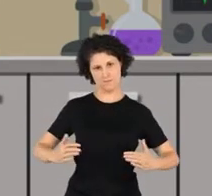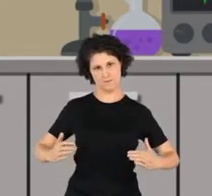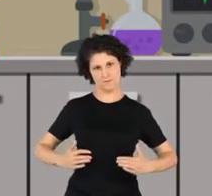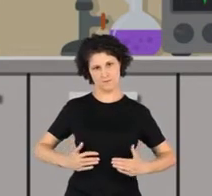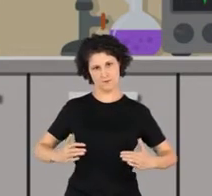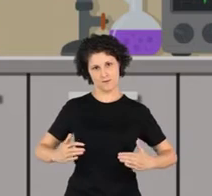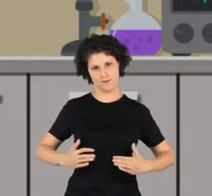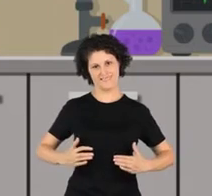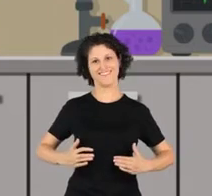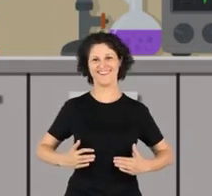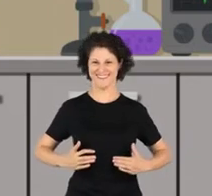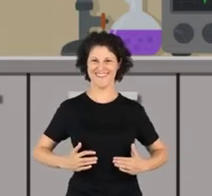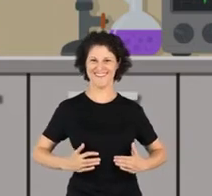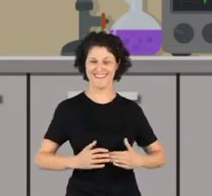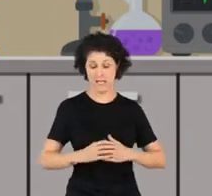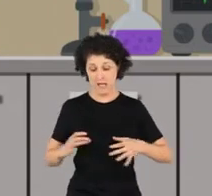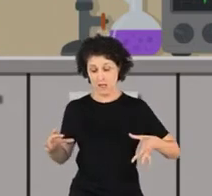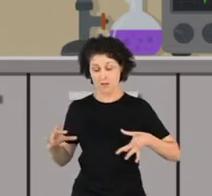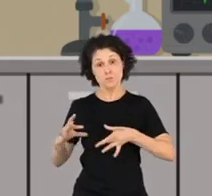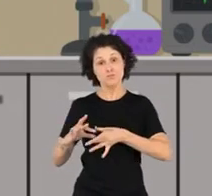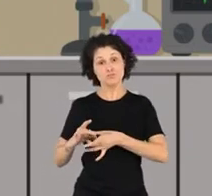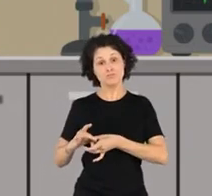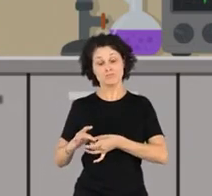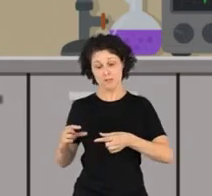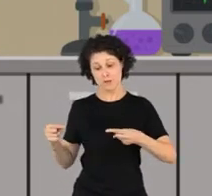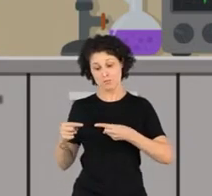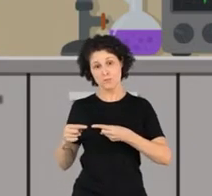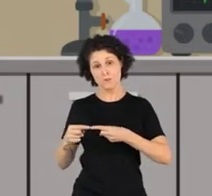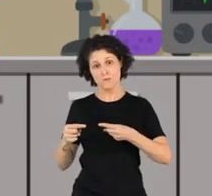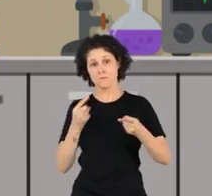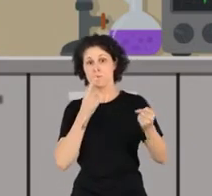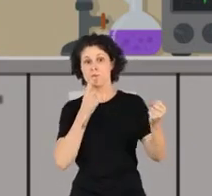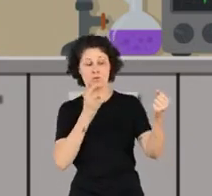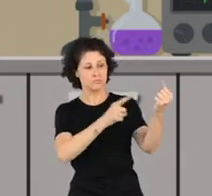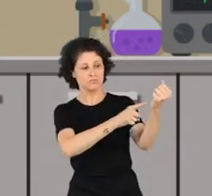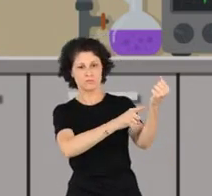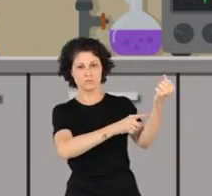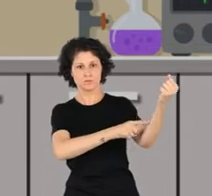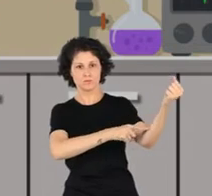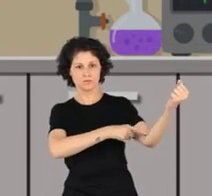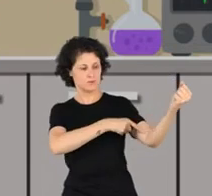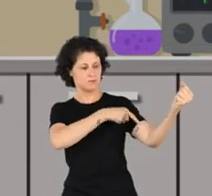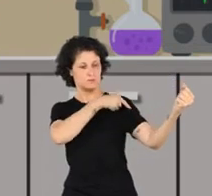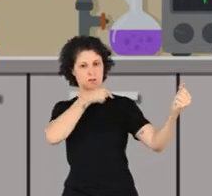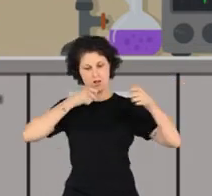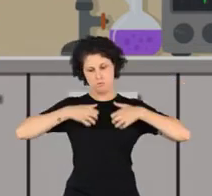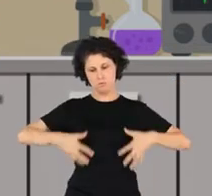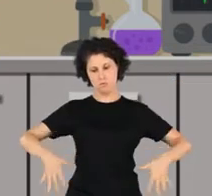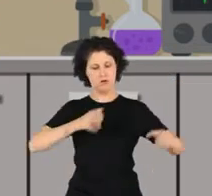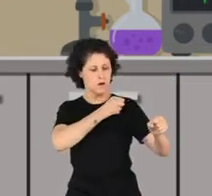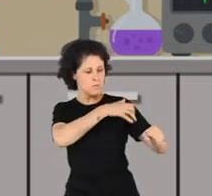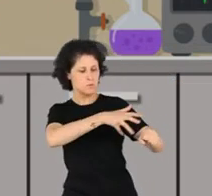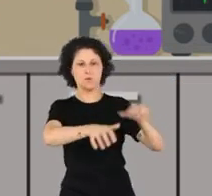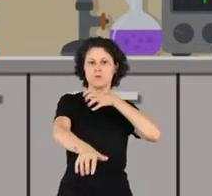até os pulmões. Ufa! Nos pulmões, acontecem as trocas gasosas, onde o oxigênio é levado pelo sangue e